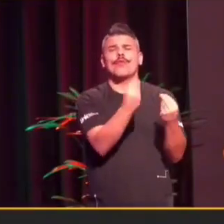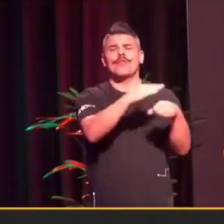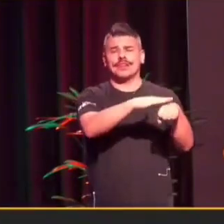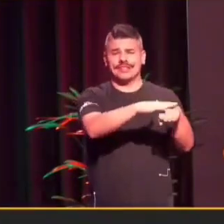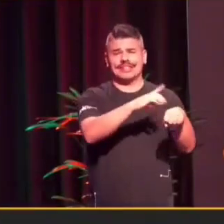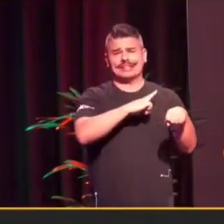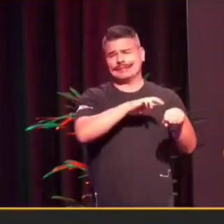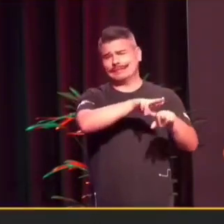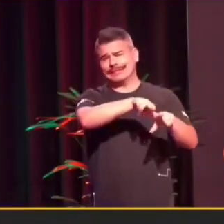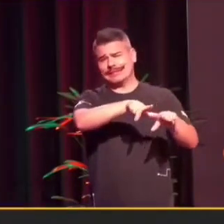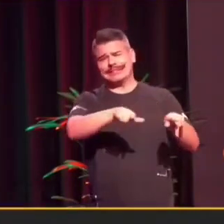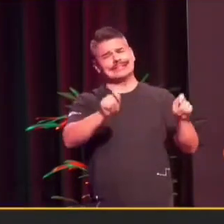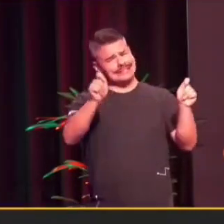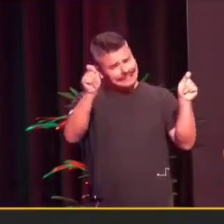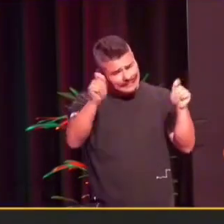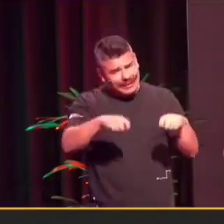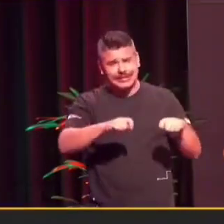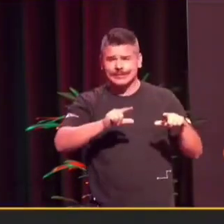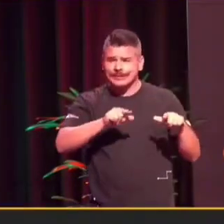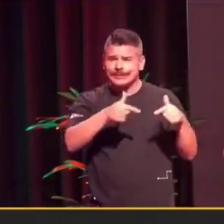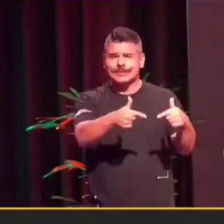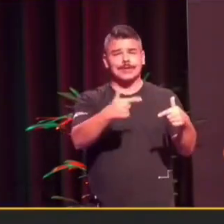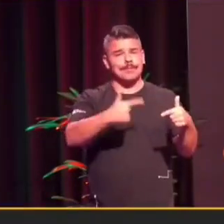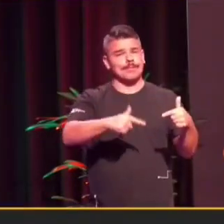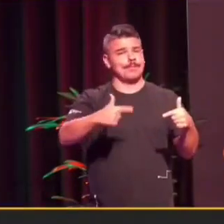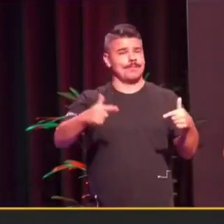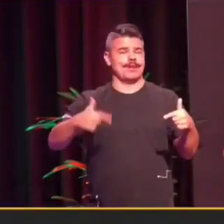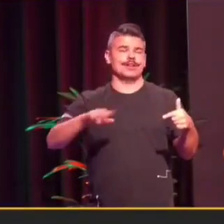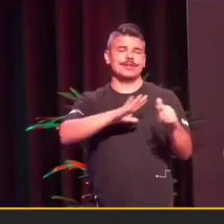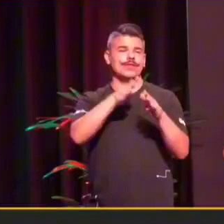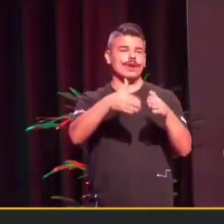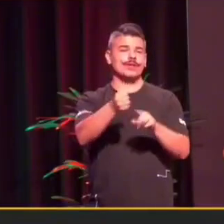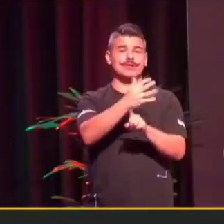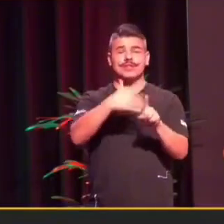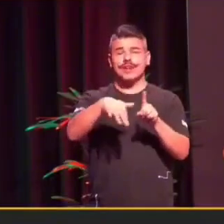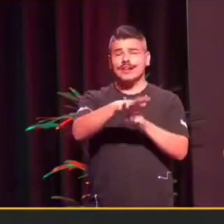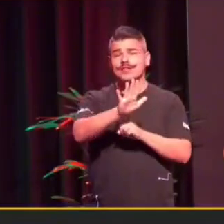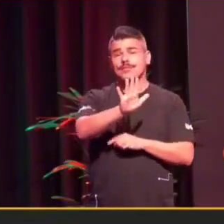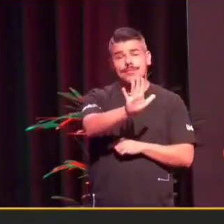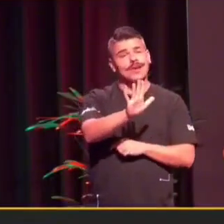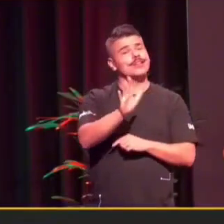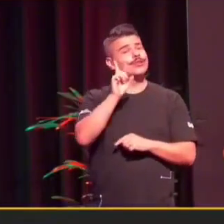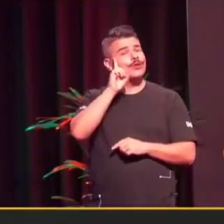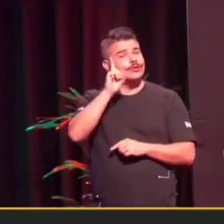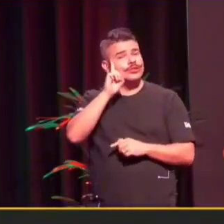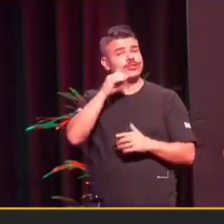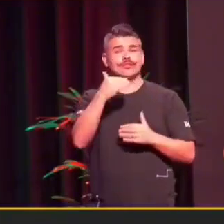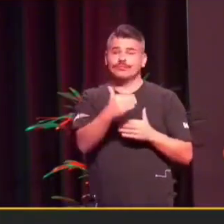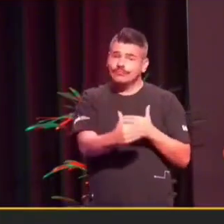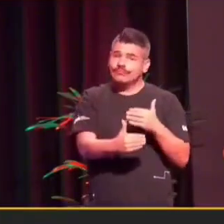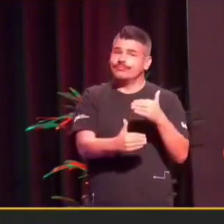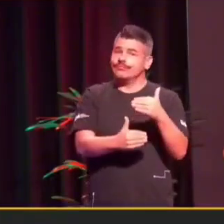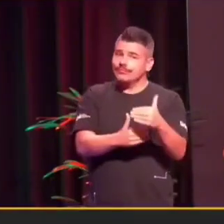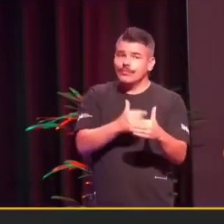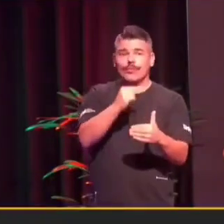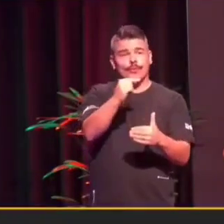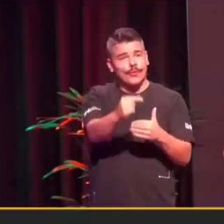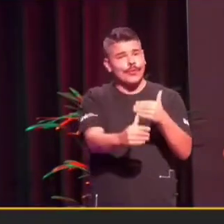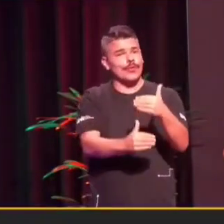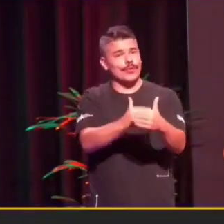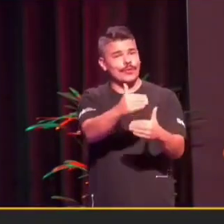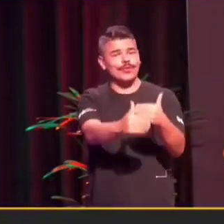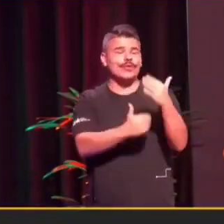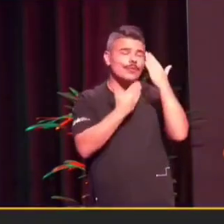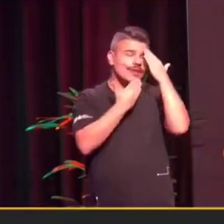ainda pode fazer na sociedade, mas cada dia é um passo. Então, muito honrado e agradecer a HandTalk